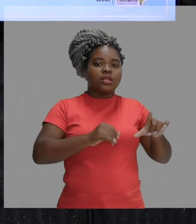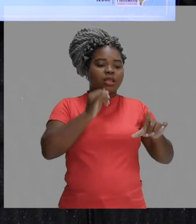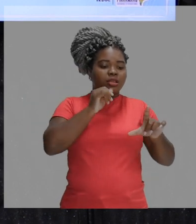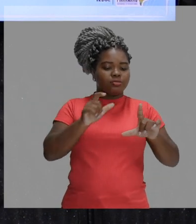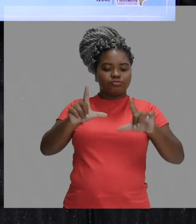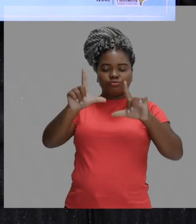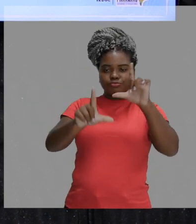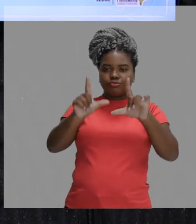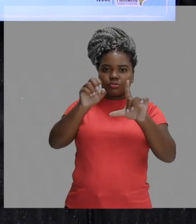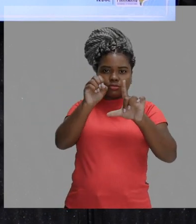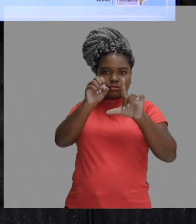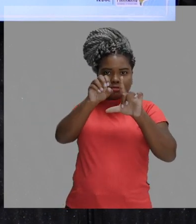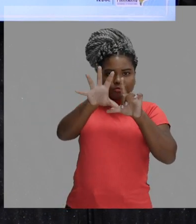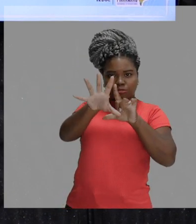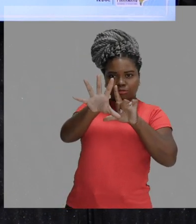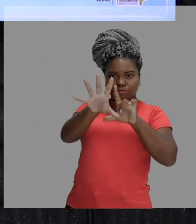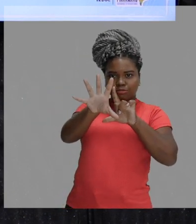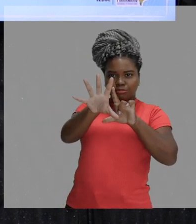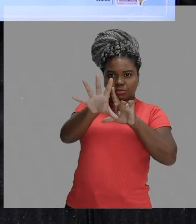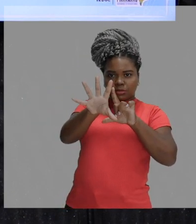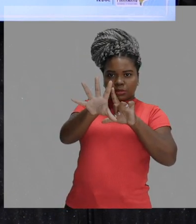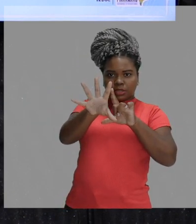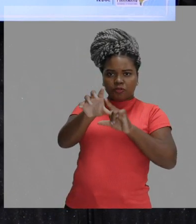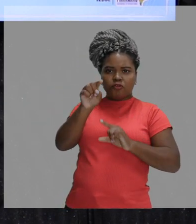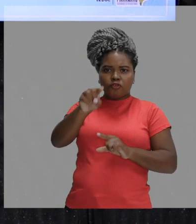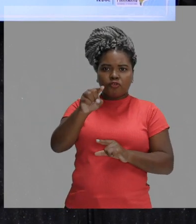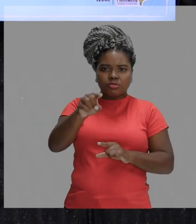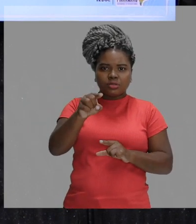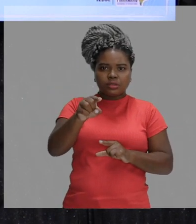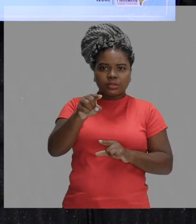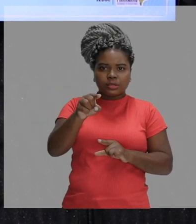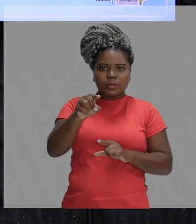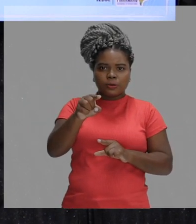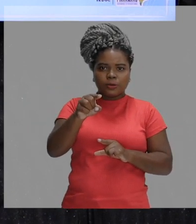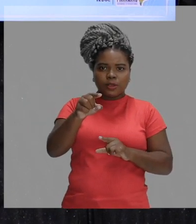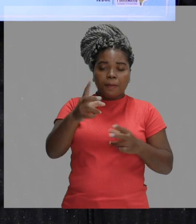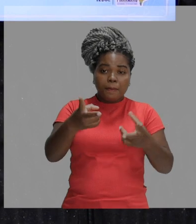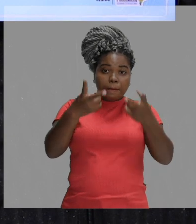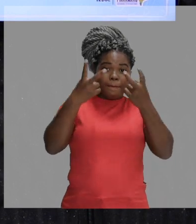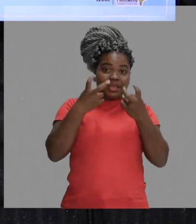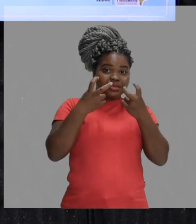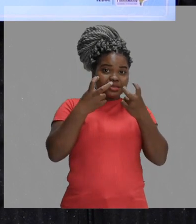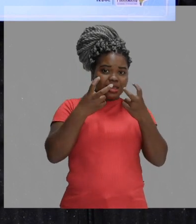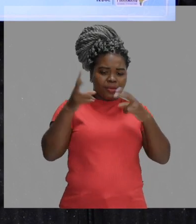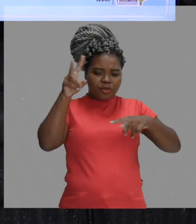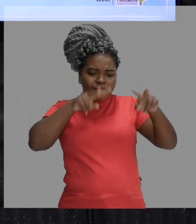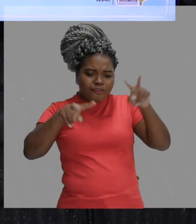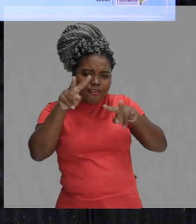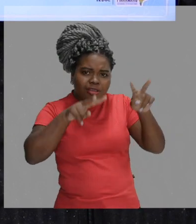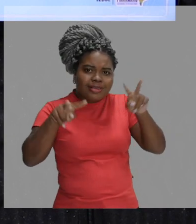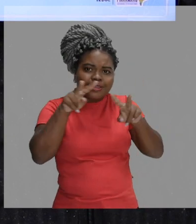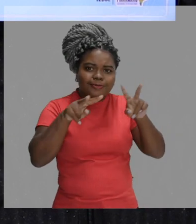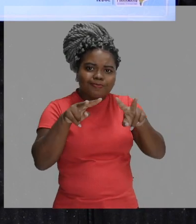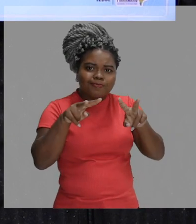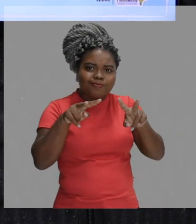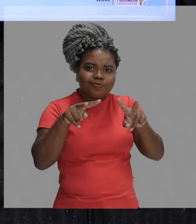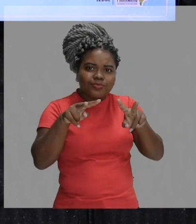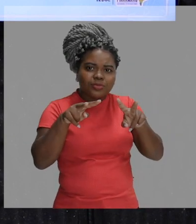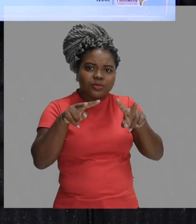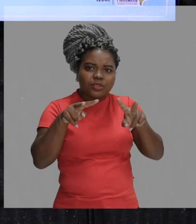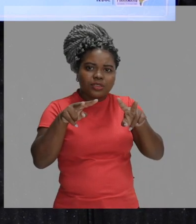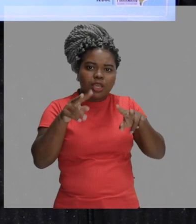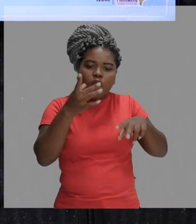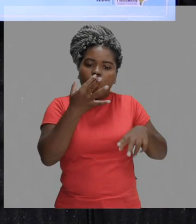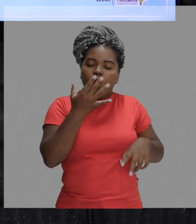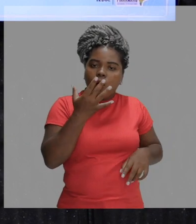consegue captar a luz com essas informações, a informação de cor que está